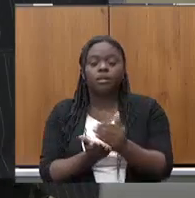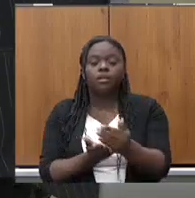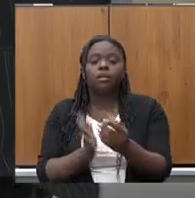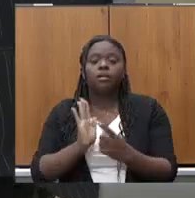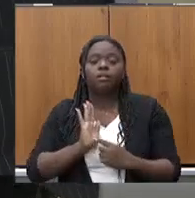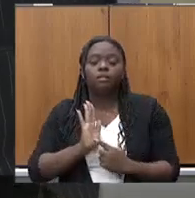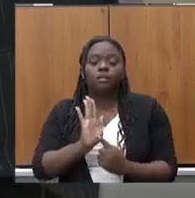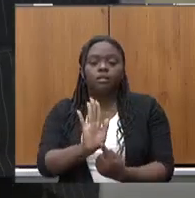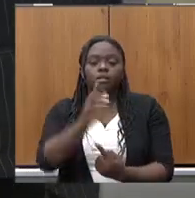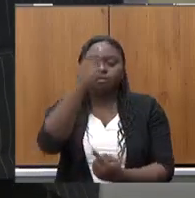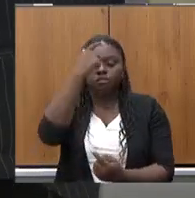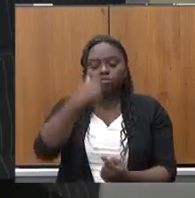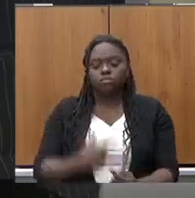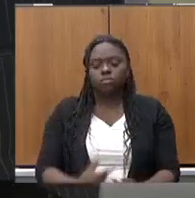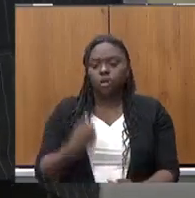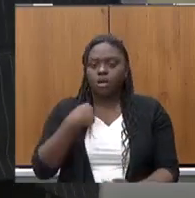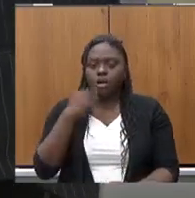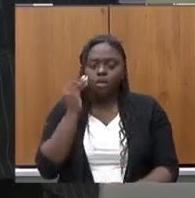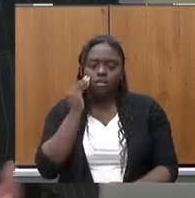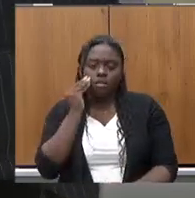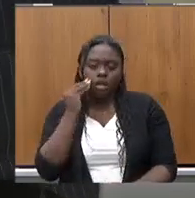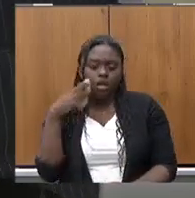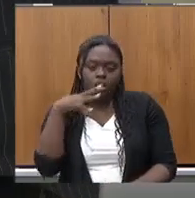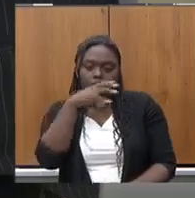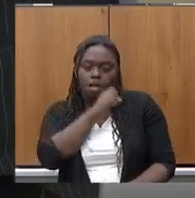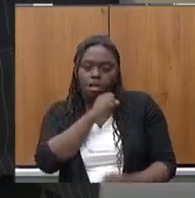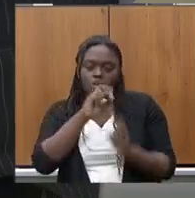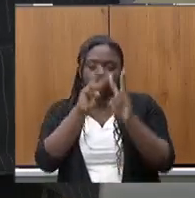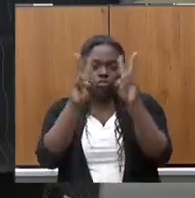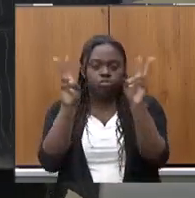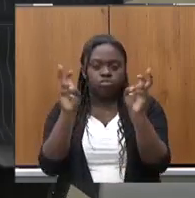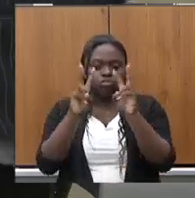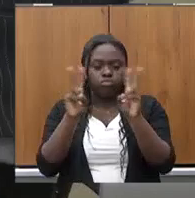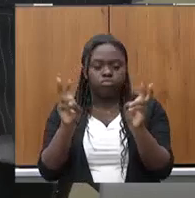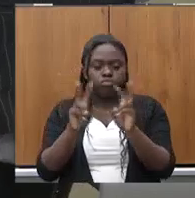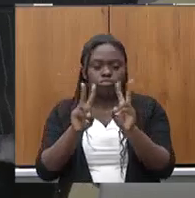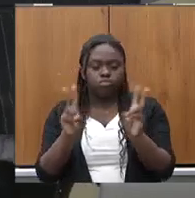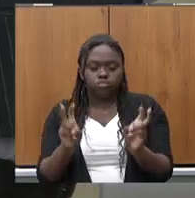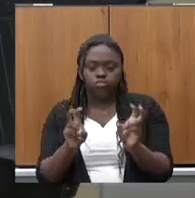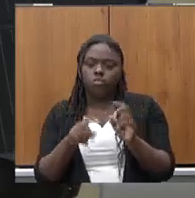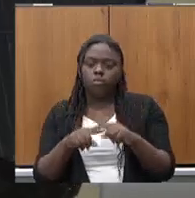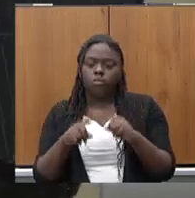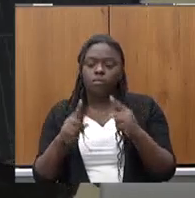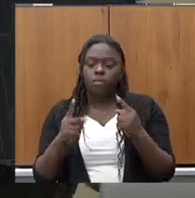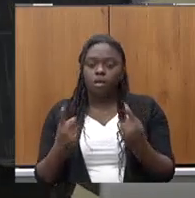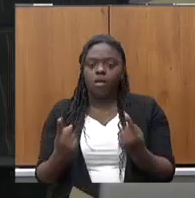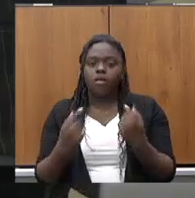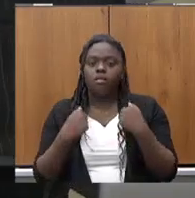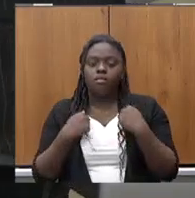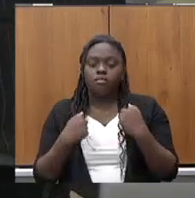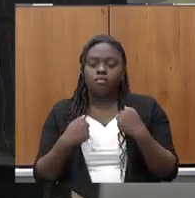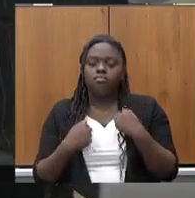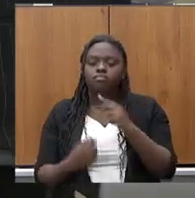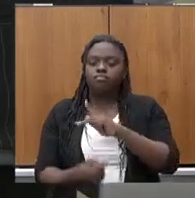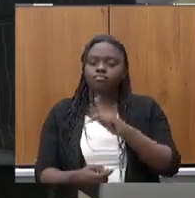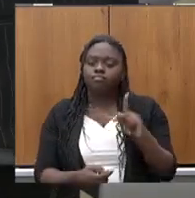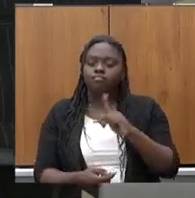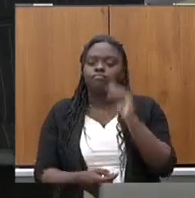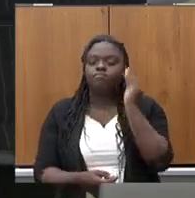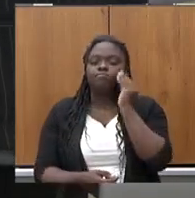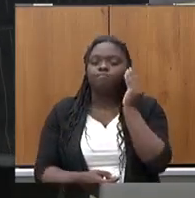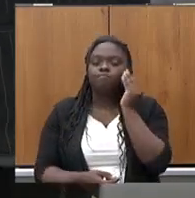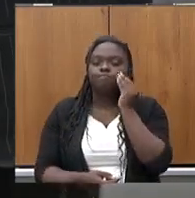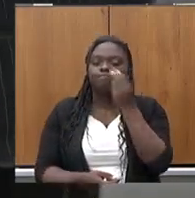apresentação, eu vou tentar saber em breve, são vários assuntos, mas vou, presidente, tentar cumprir